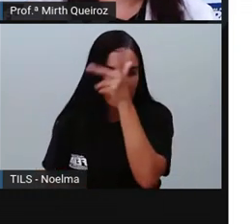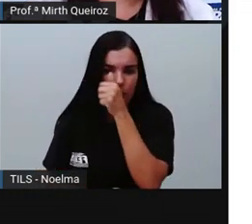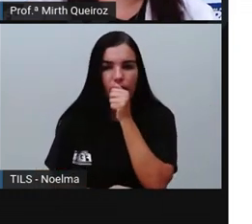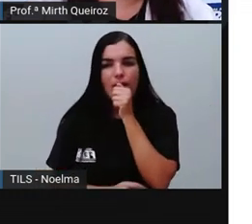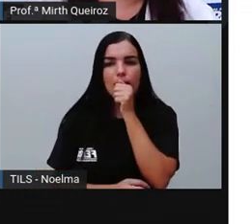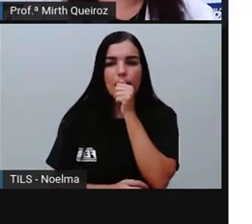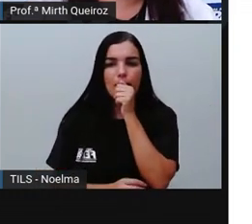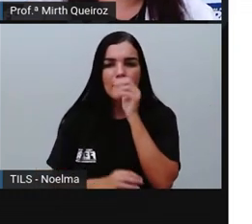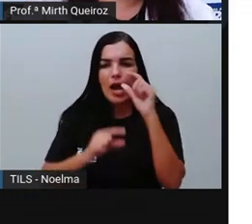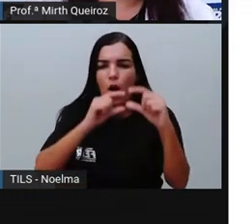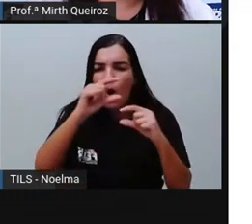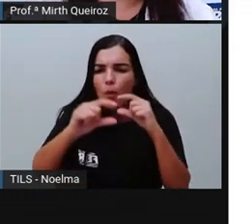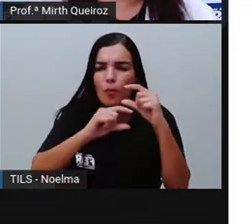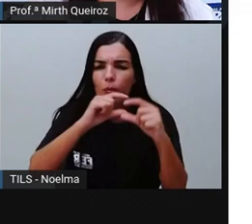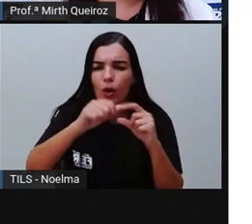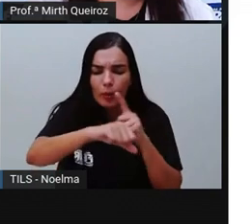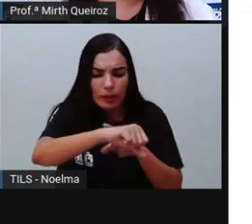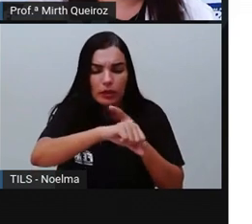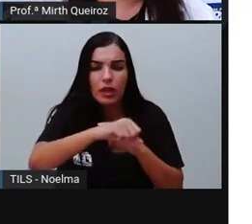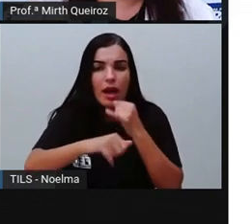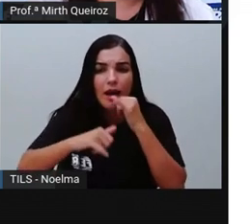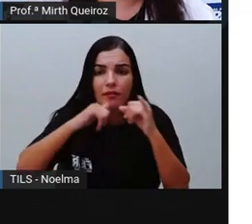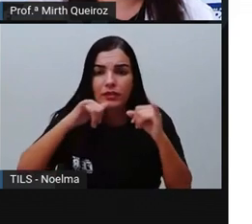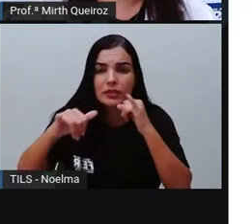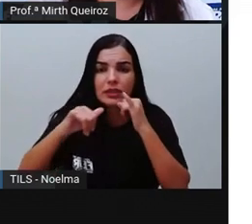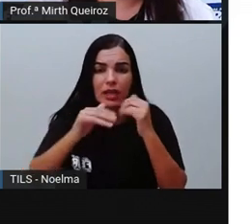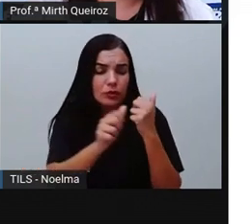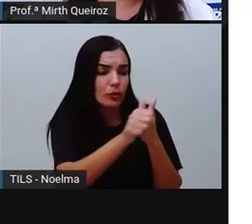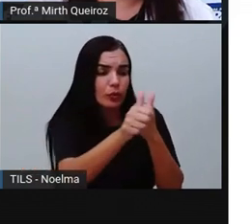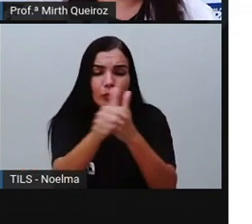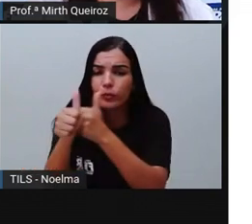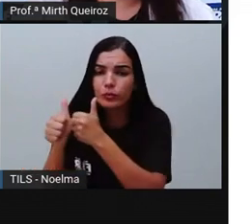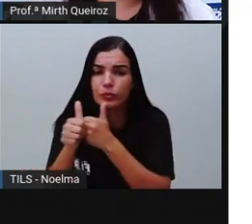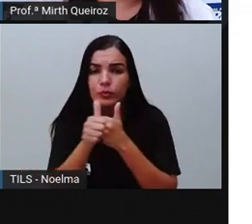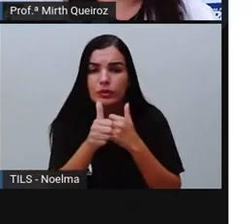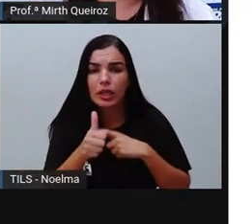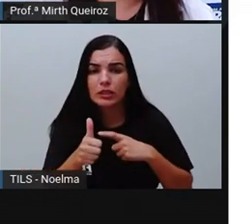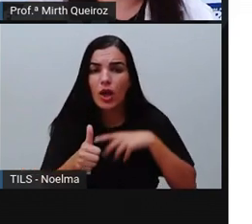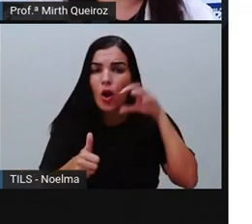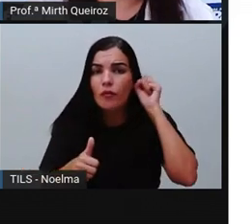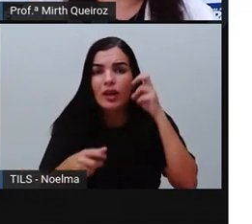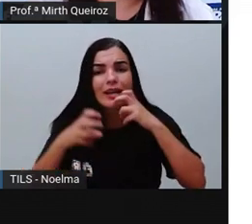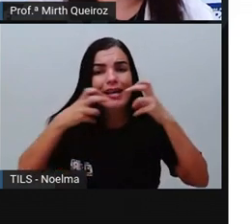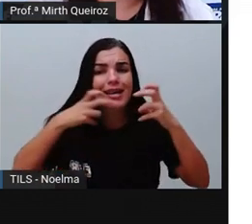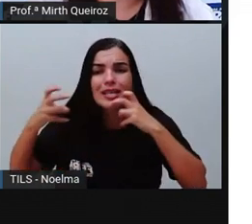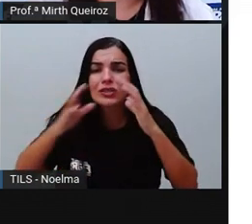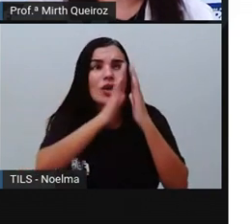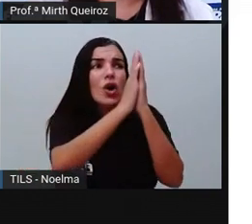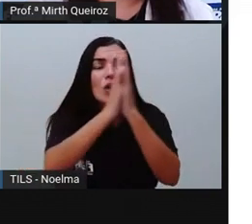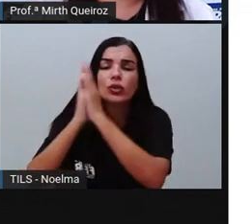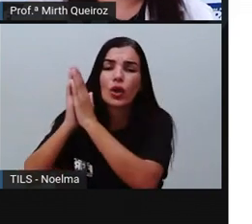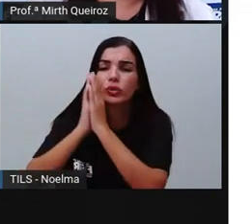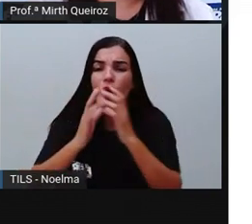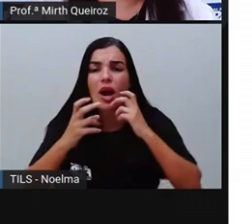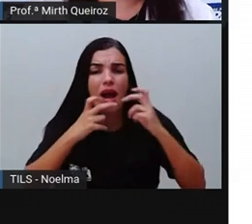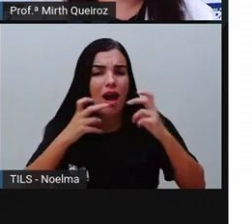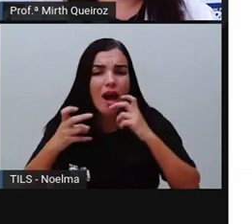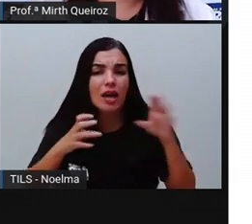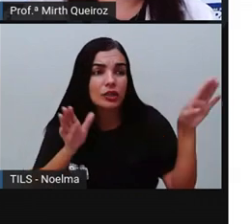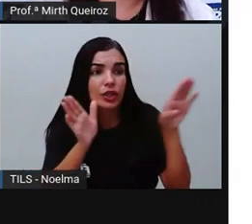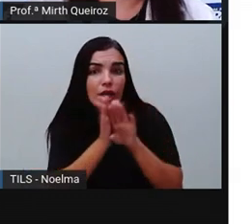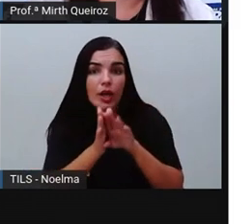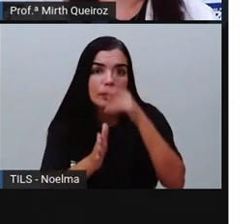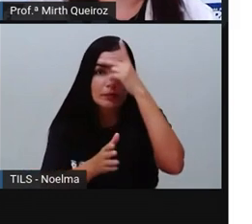Aos poucos minutos, avisados pelos vizinhos que tinham ouvido os gritos de socorro, chegaram os